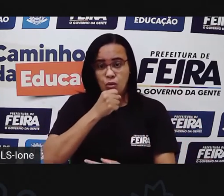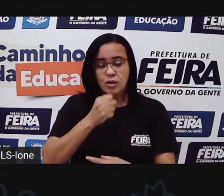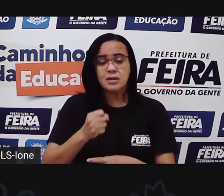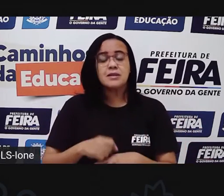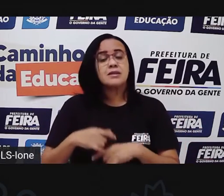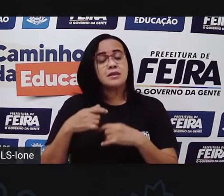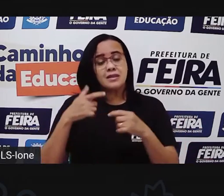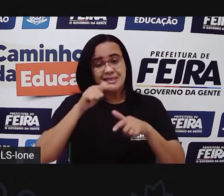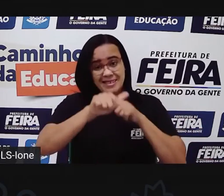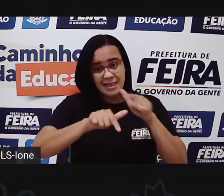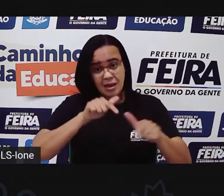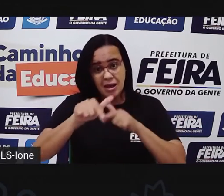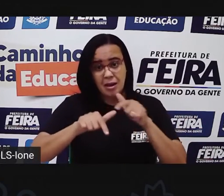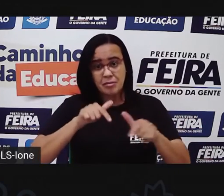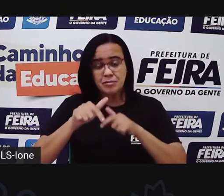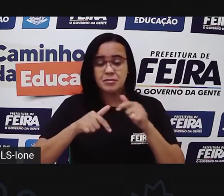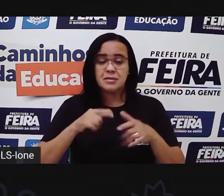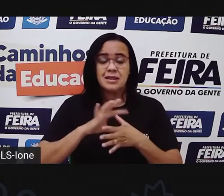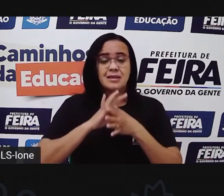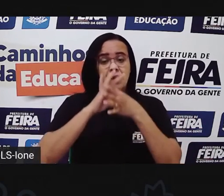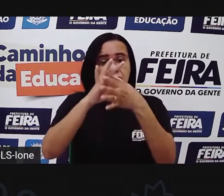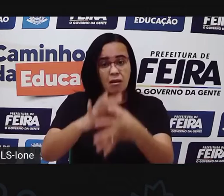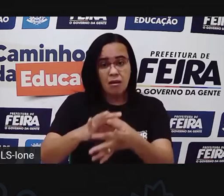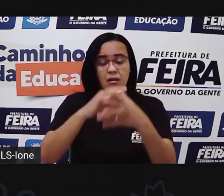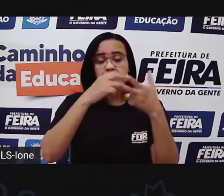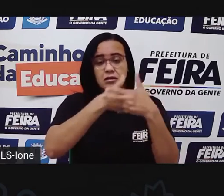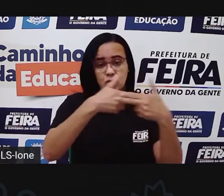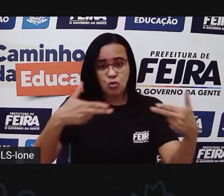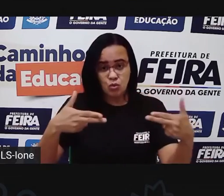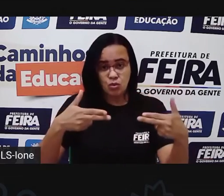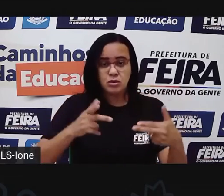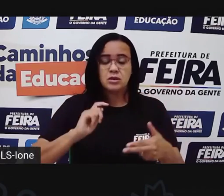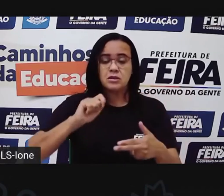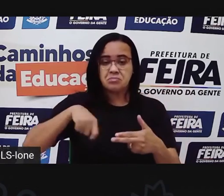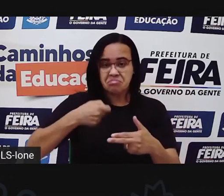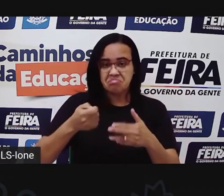Deixa a Pro compartilhar aí com vocês a tela, para vocês verem.